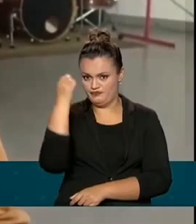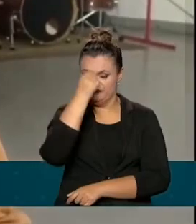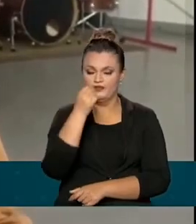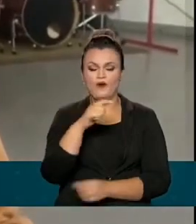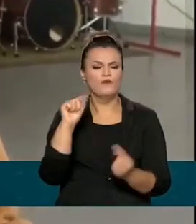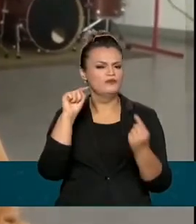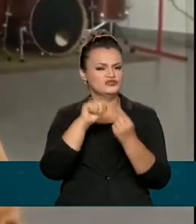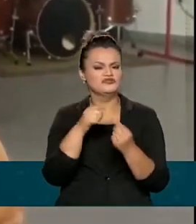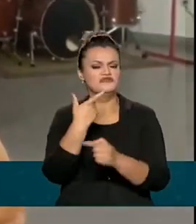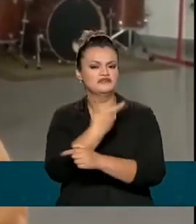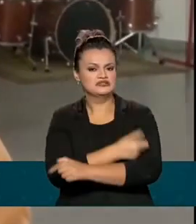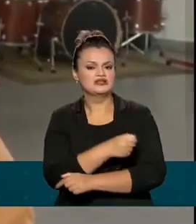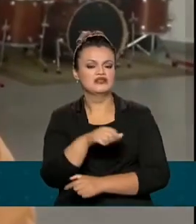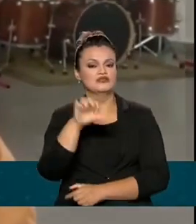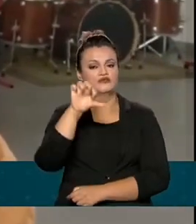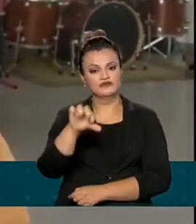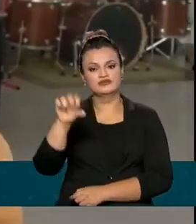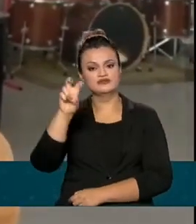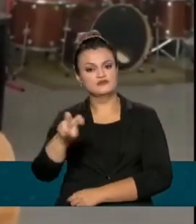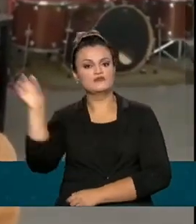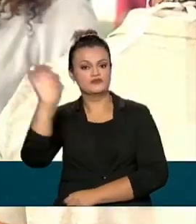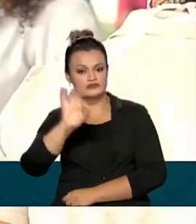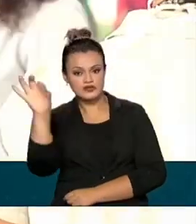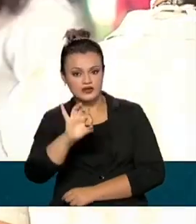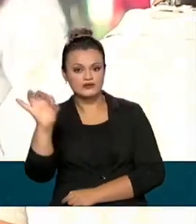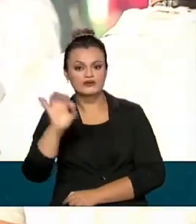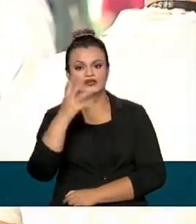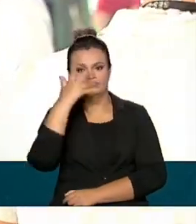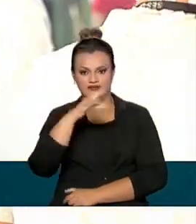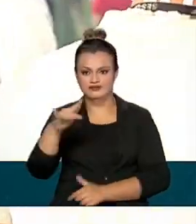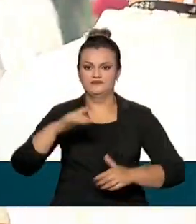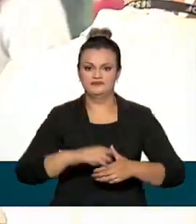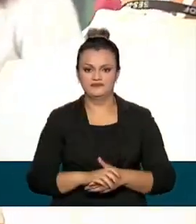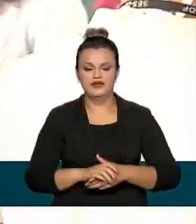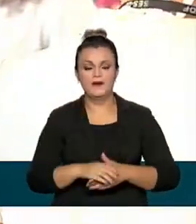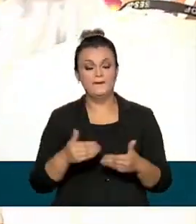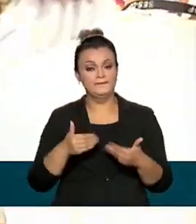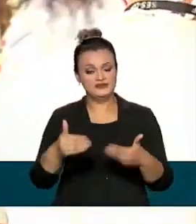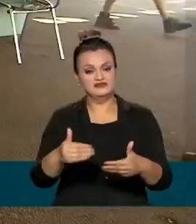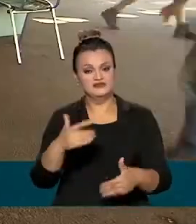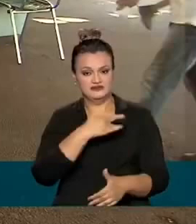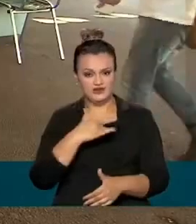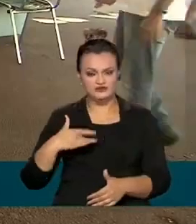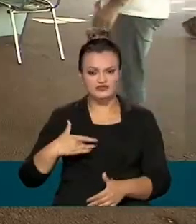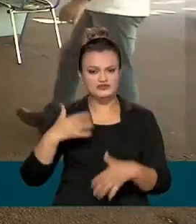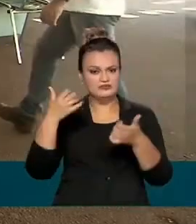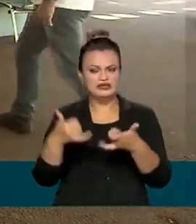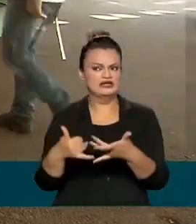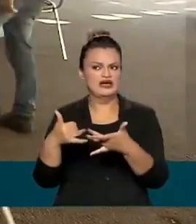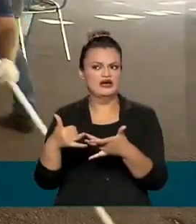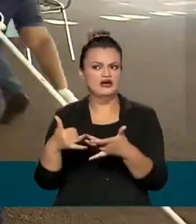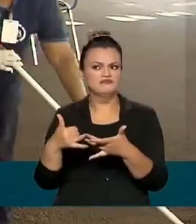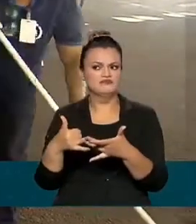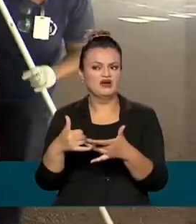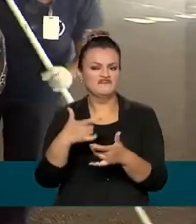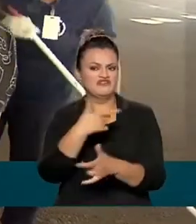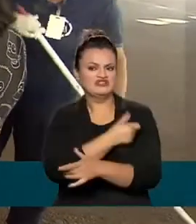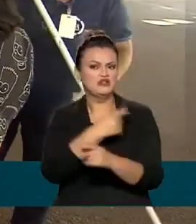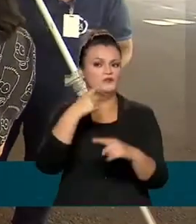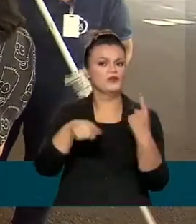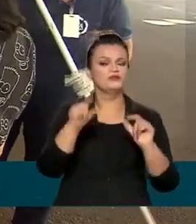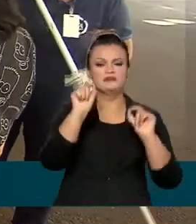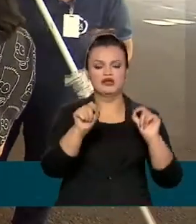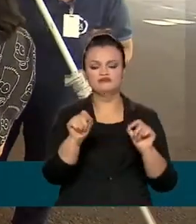do governo é vacinar 95% das crianças. E segundo o Ministério da Saúde, não existe contraindicação em tomar